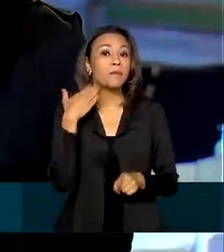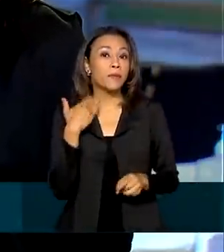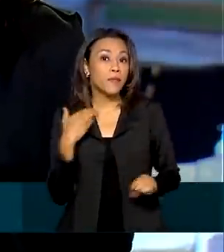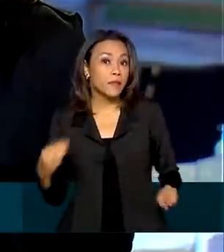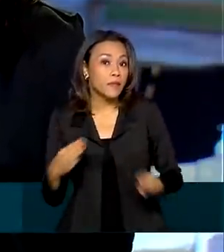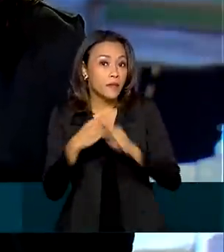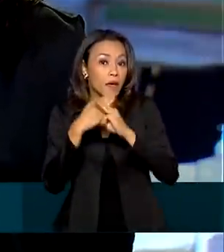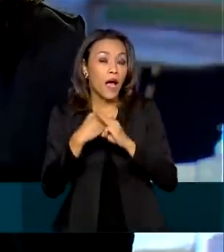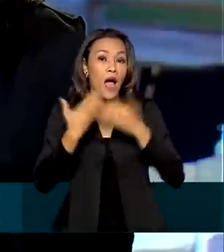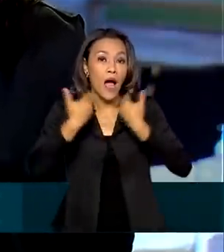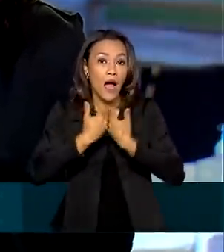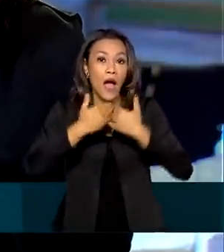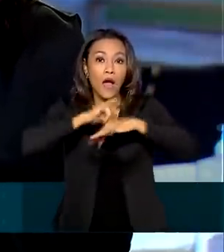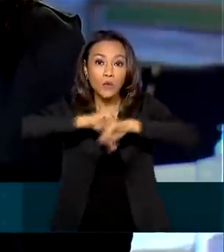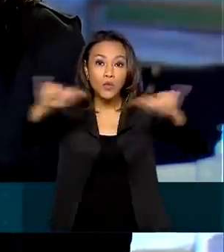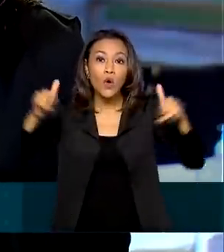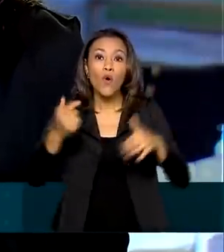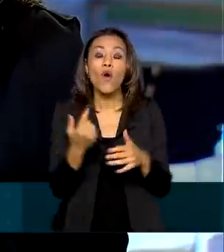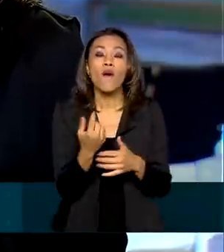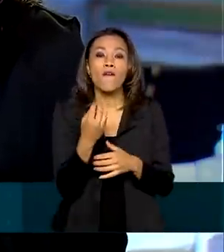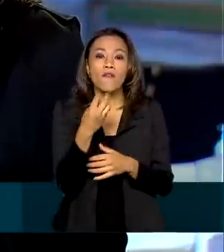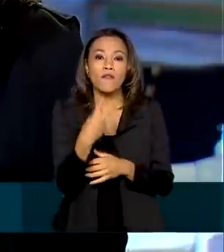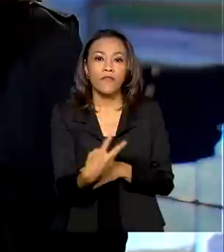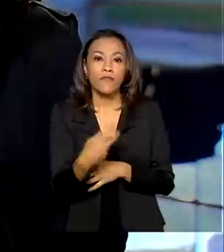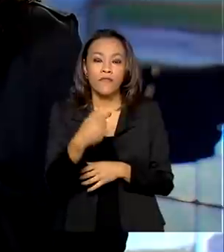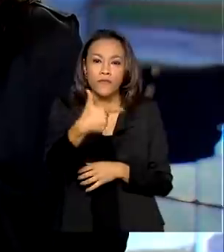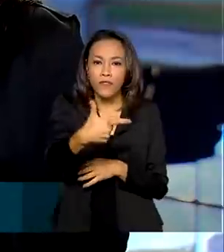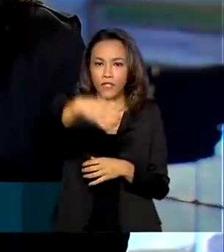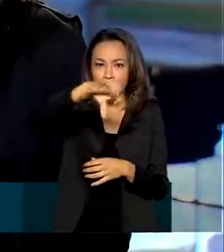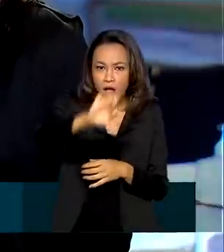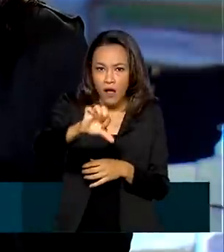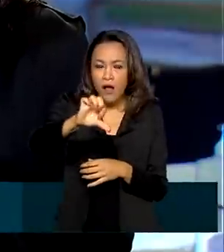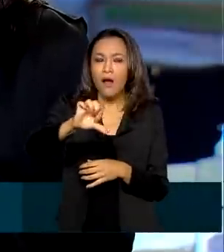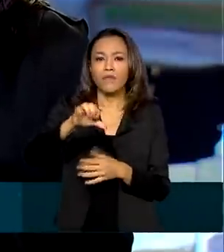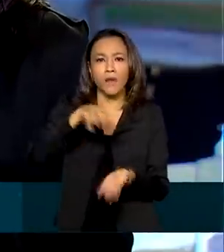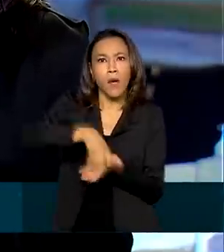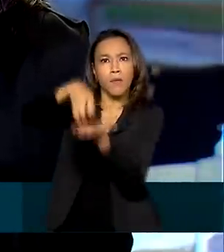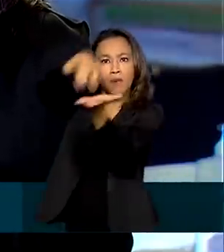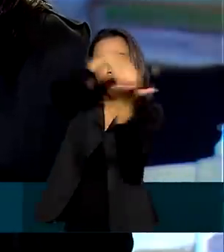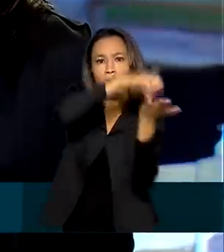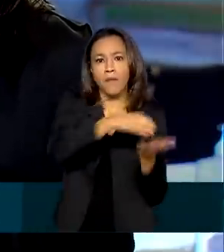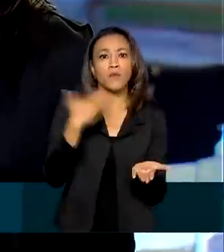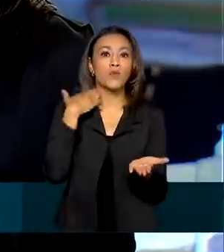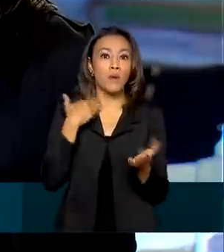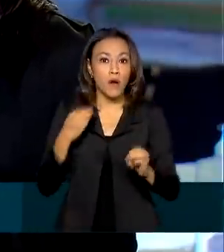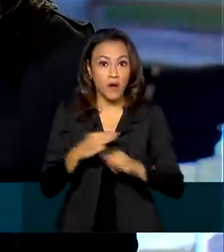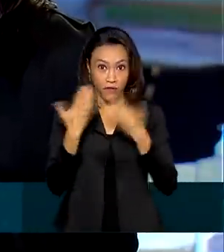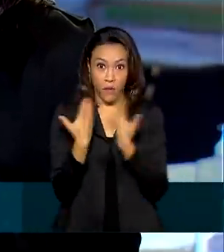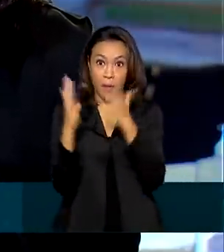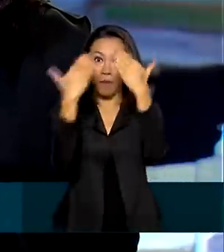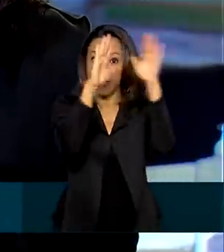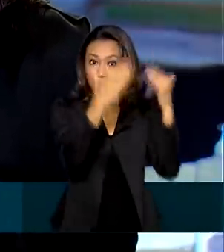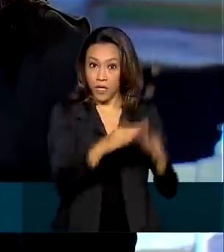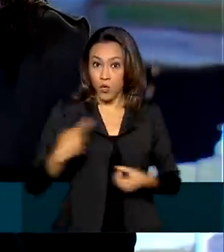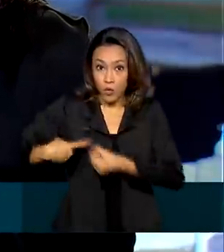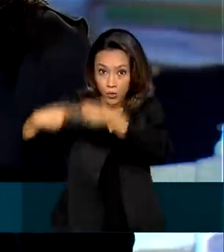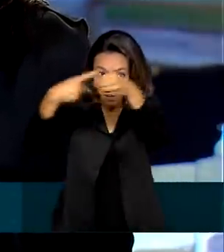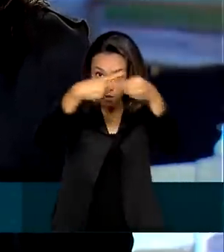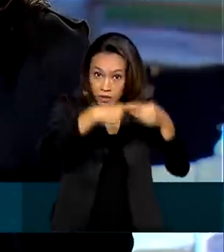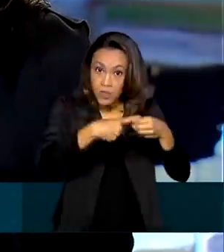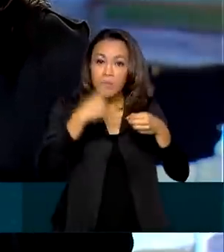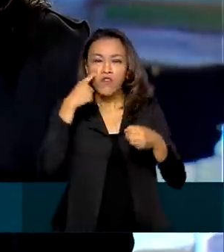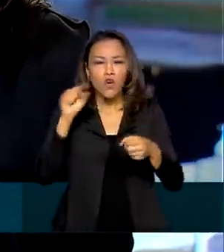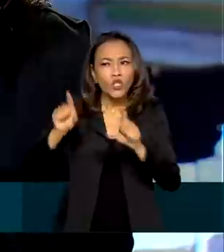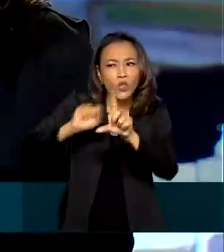de 21 novas agências, com atendimento exclusivo ao agronegócio. Os municípios que receberam as unidades foram escolhidos,